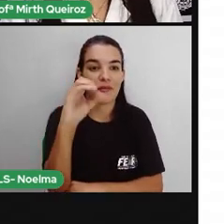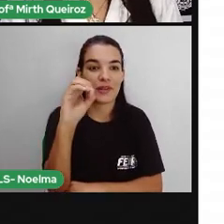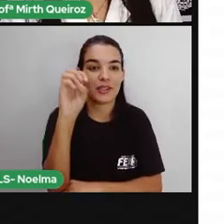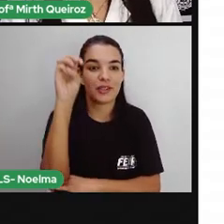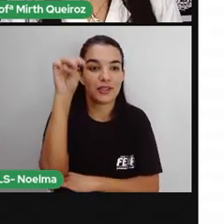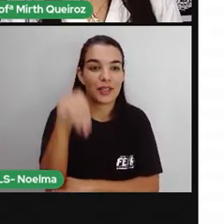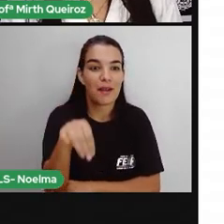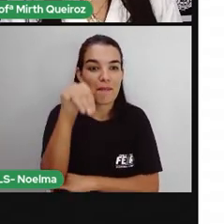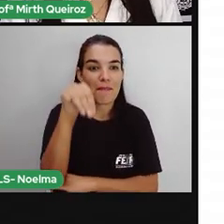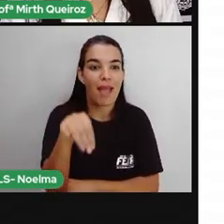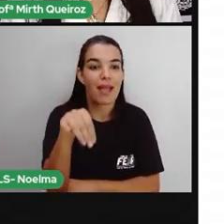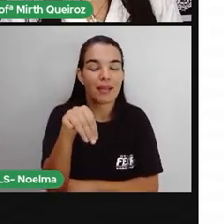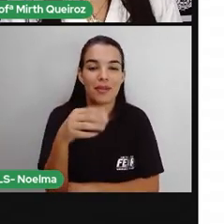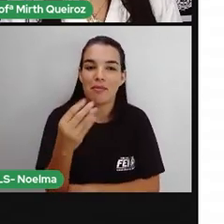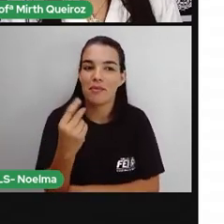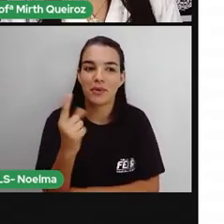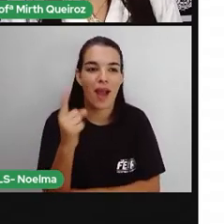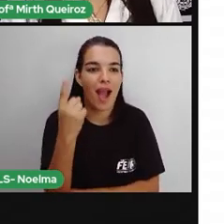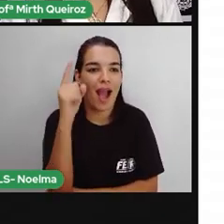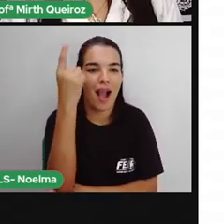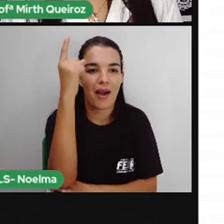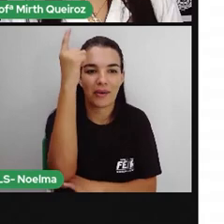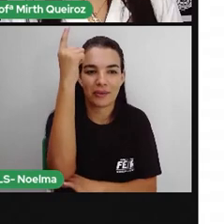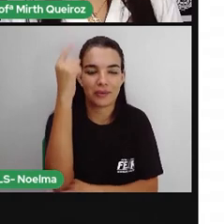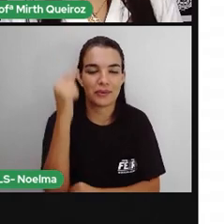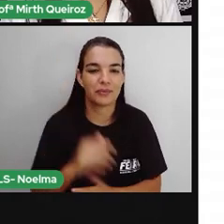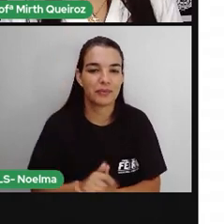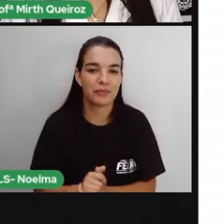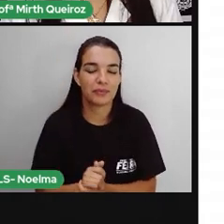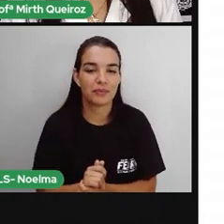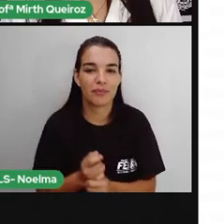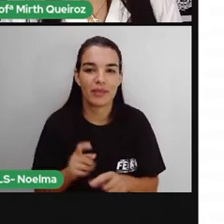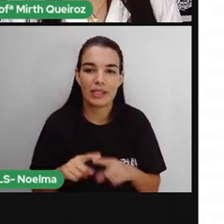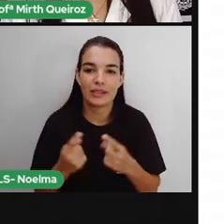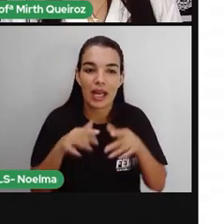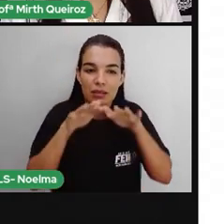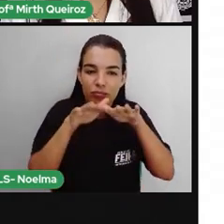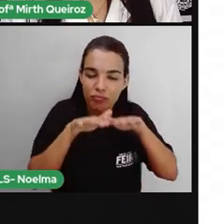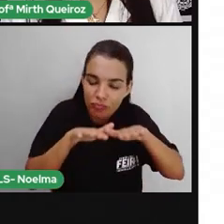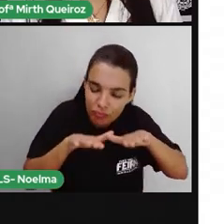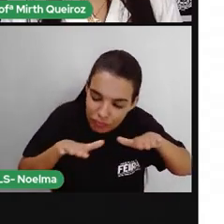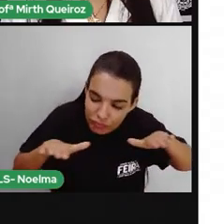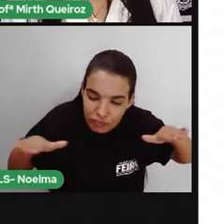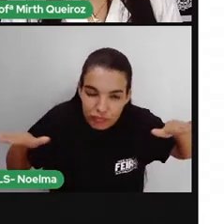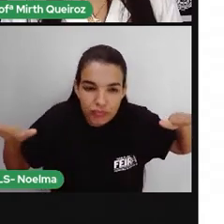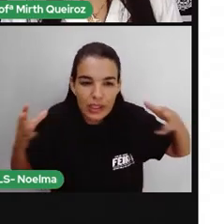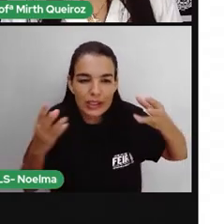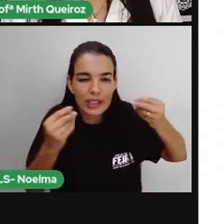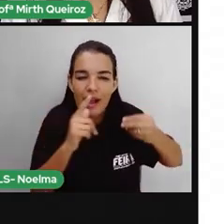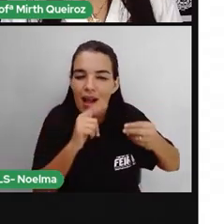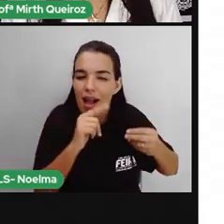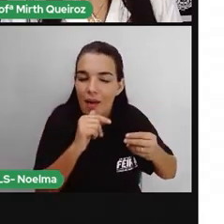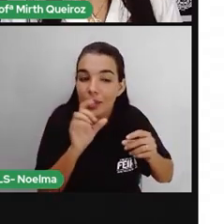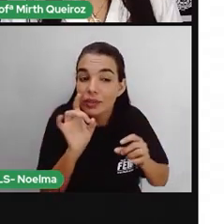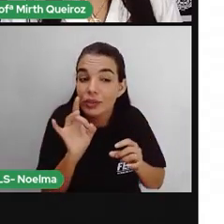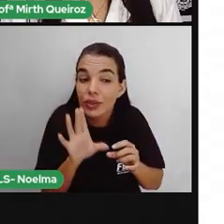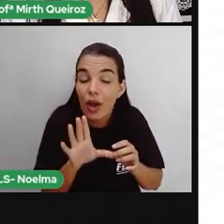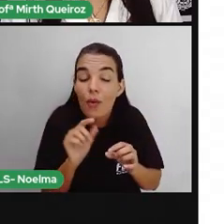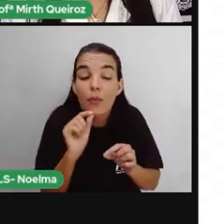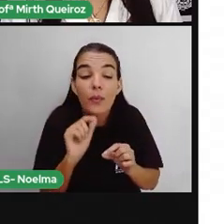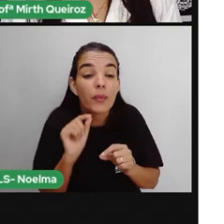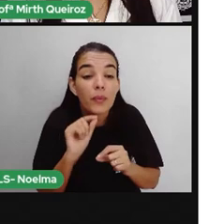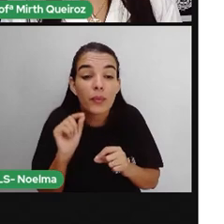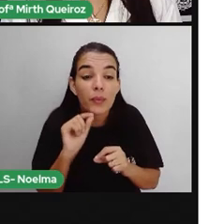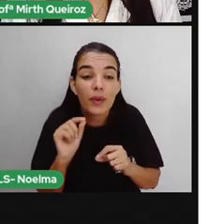pet genipapo. As planícies inundadas do Pantanal possuem uma vegetação típica dessa